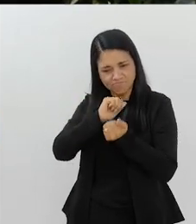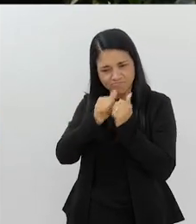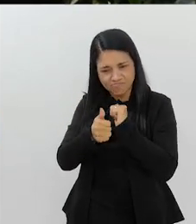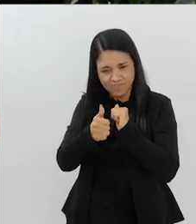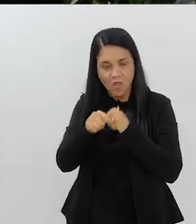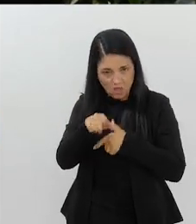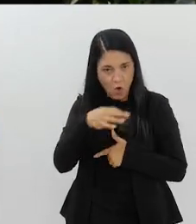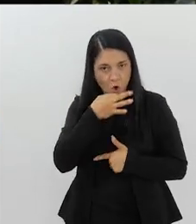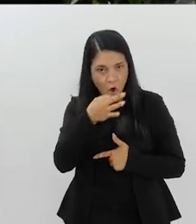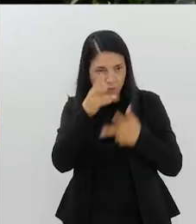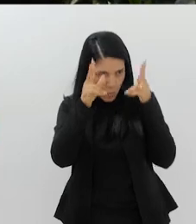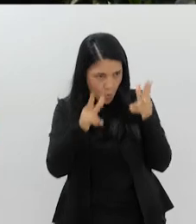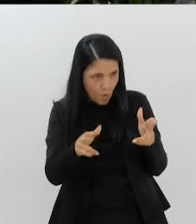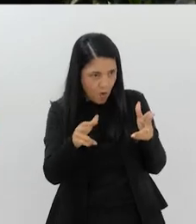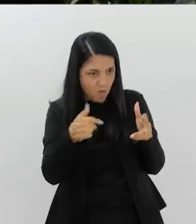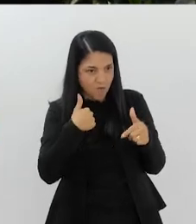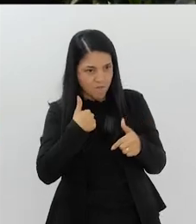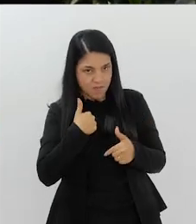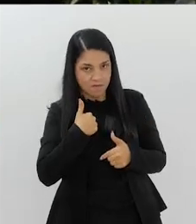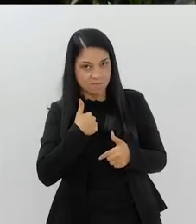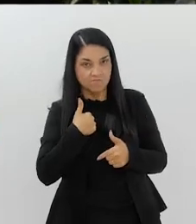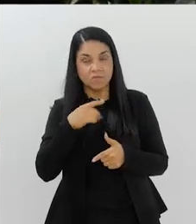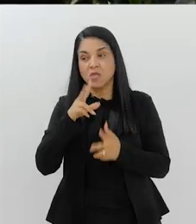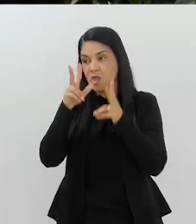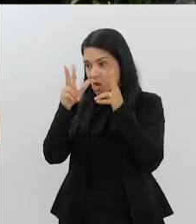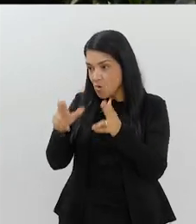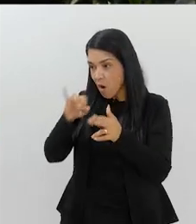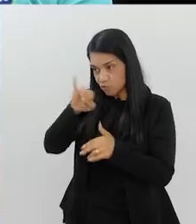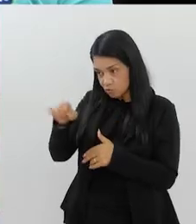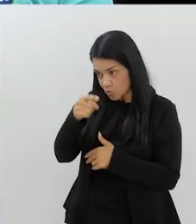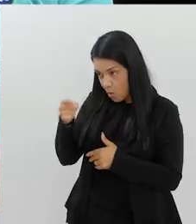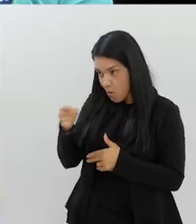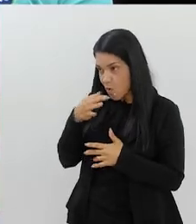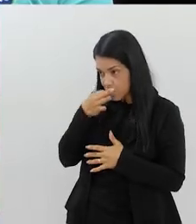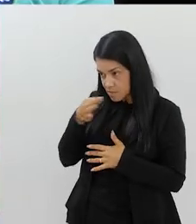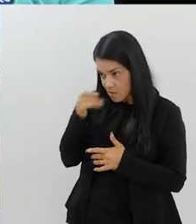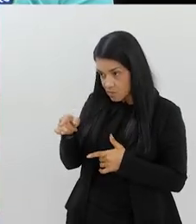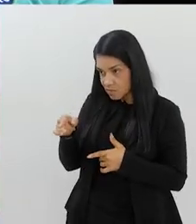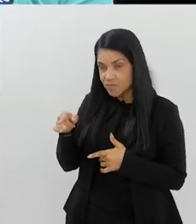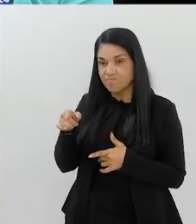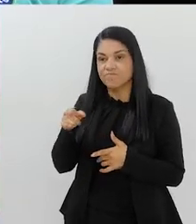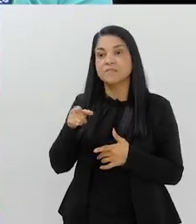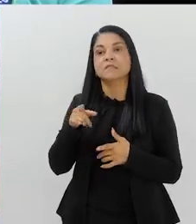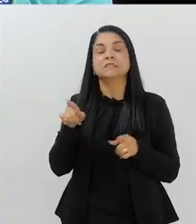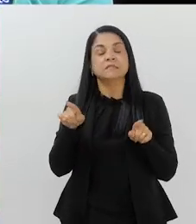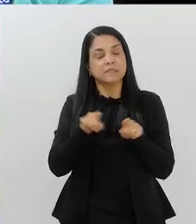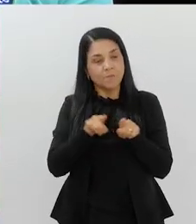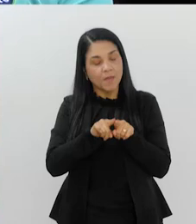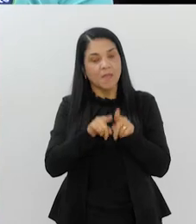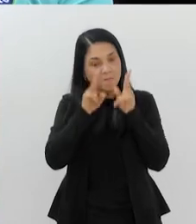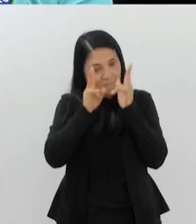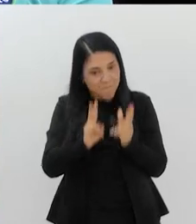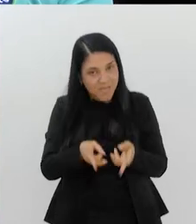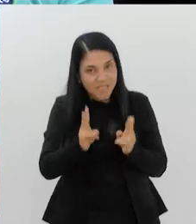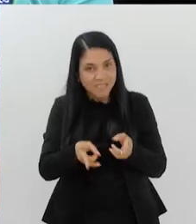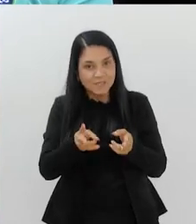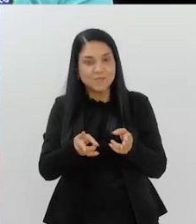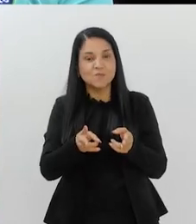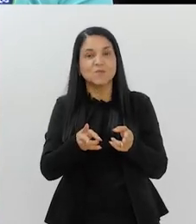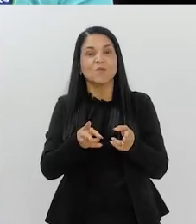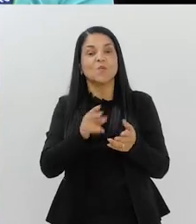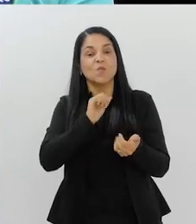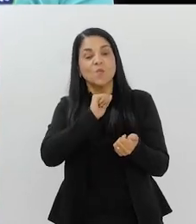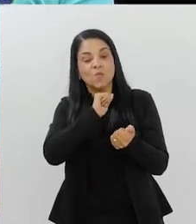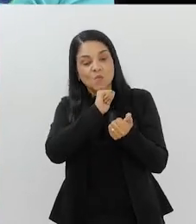também tem essa opinião? Comunga também com a mesma opinião do João? Também, mas ainda nesse assunto, porque